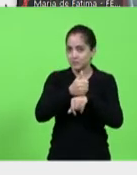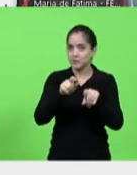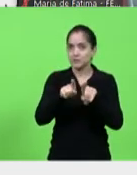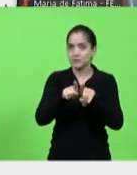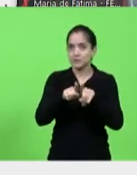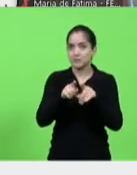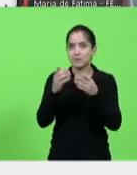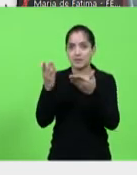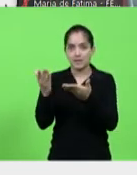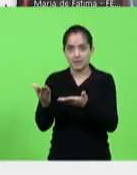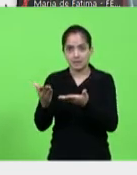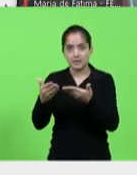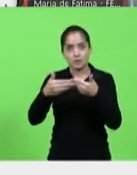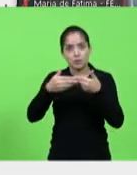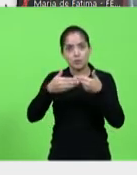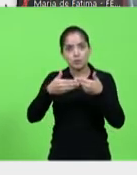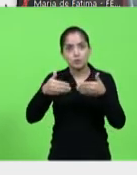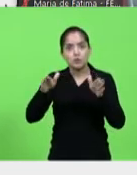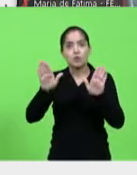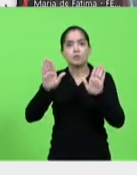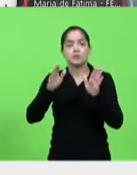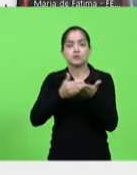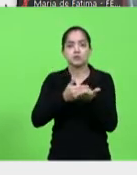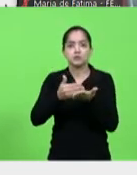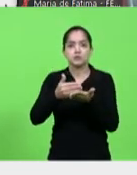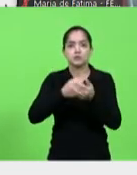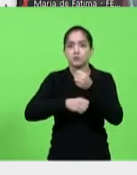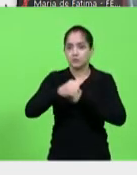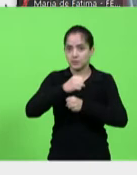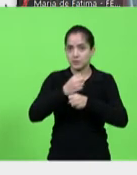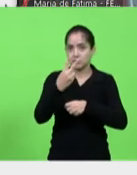aqui no ato de lançamento em 2011.